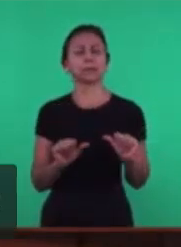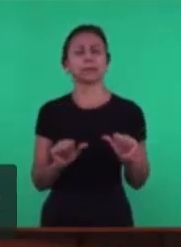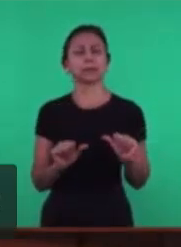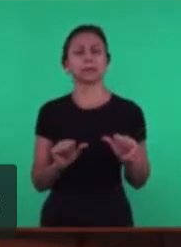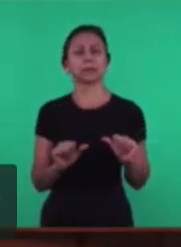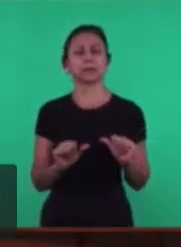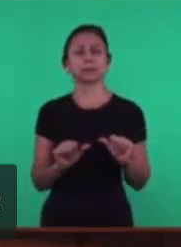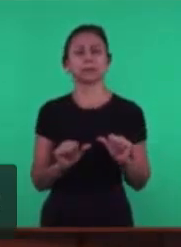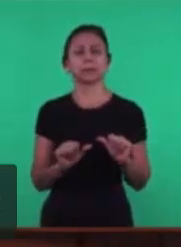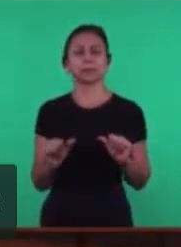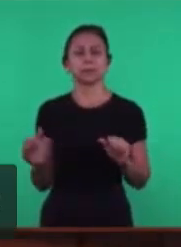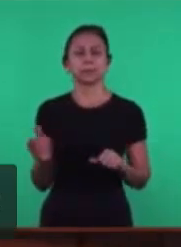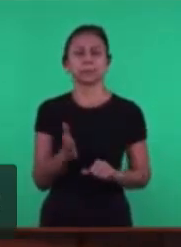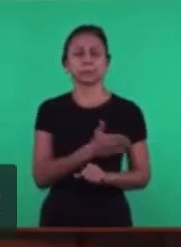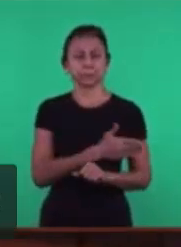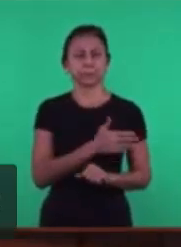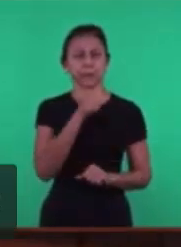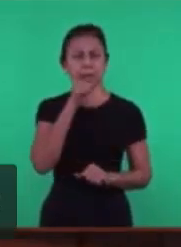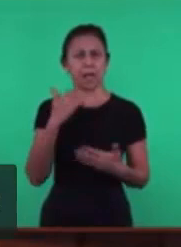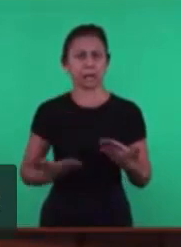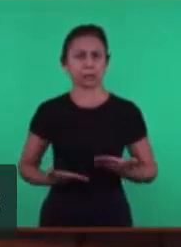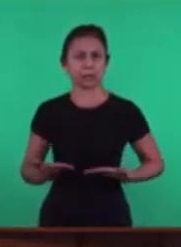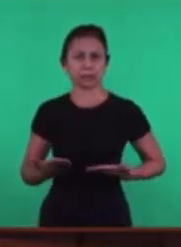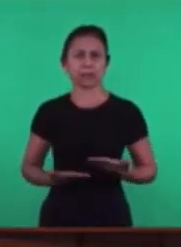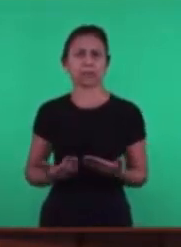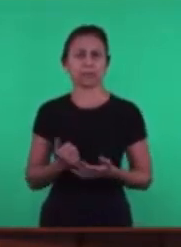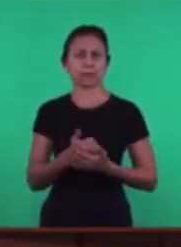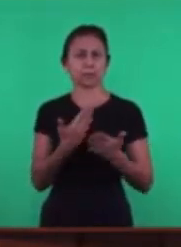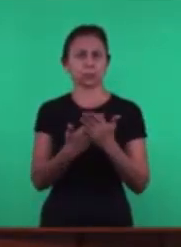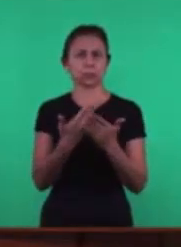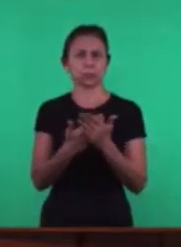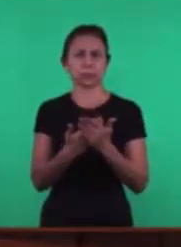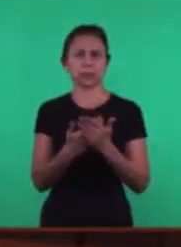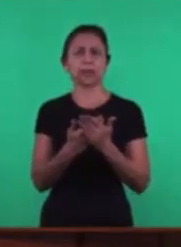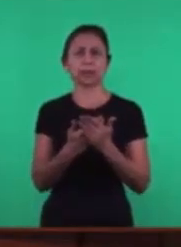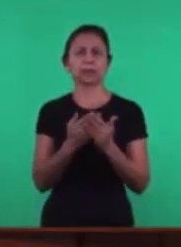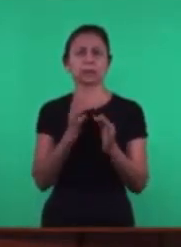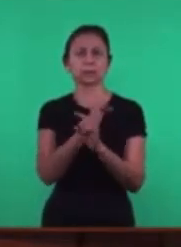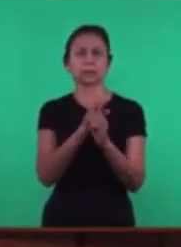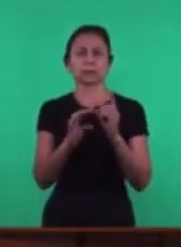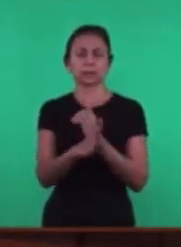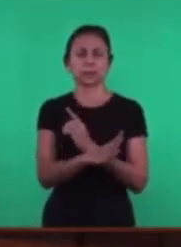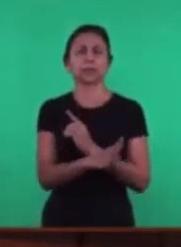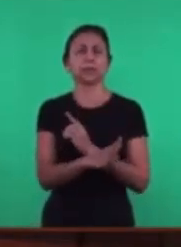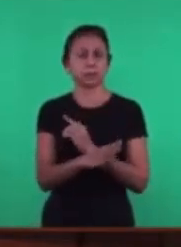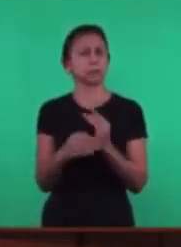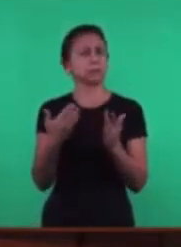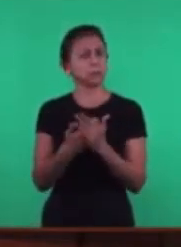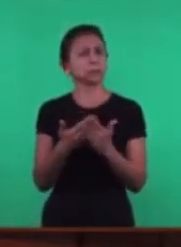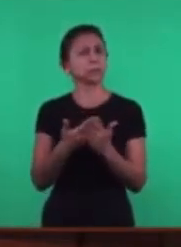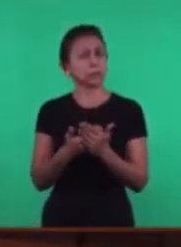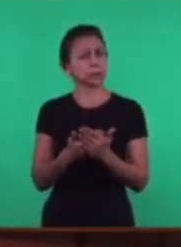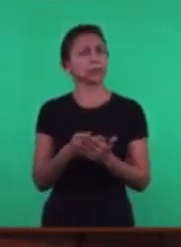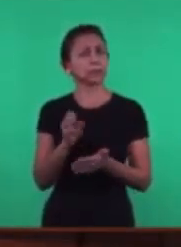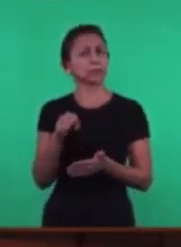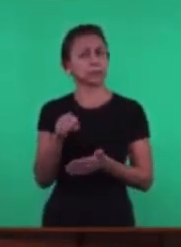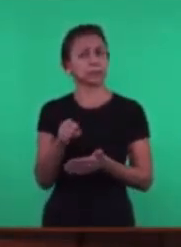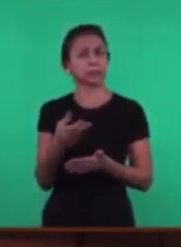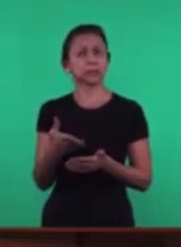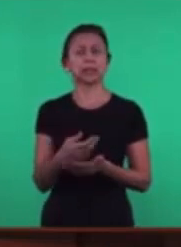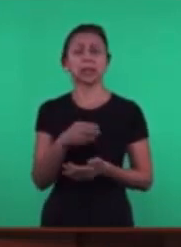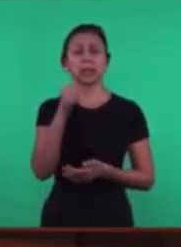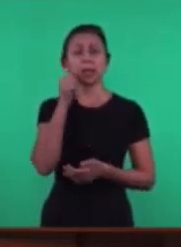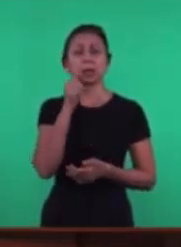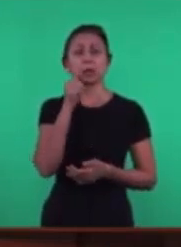falamos Que as irmãs Agora vão Tratar do assunto Da escola bíblica Dominical É para fazer isso mesmo Não é para colocar Uma